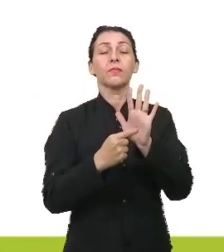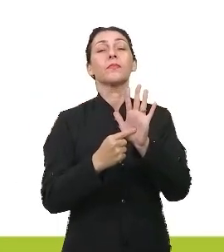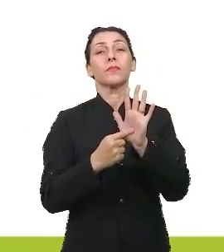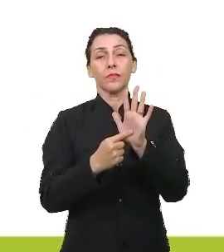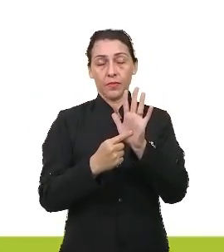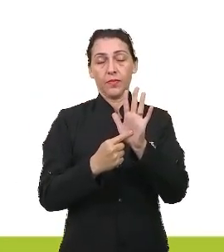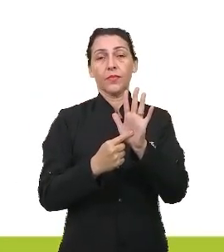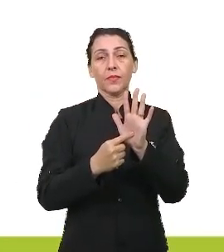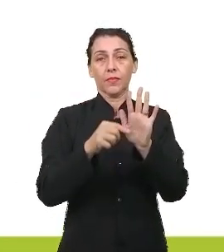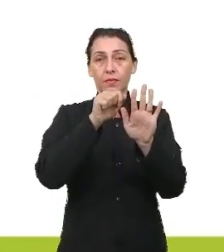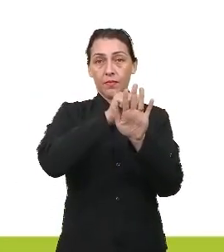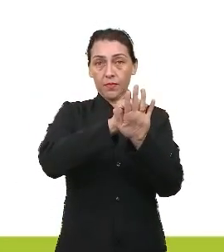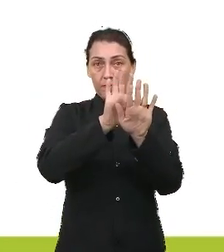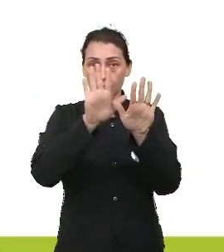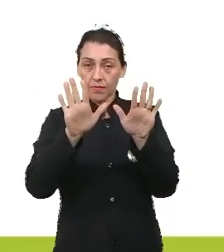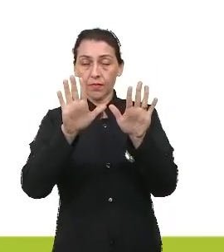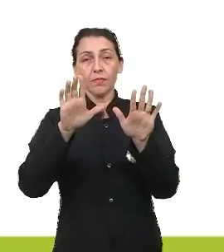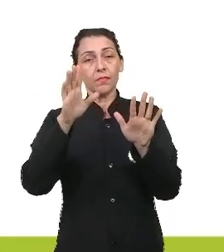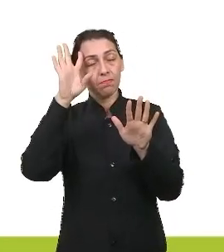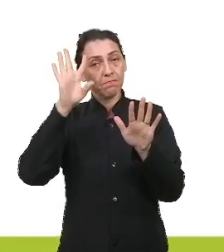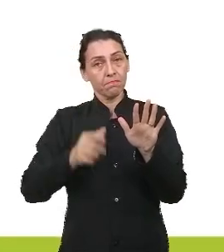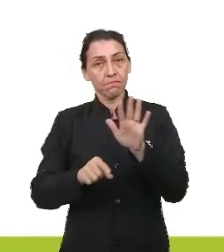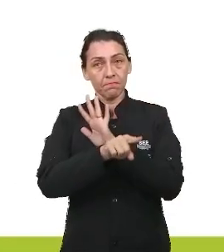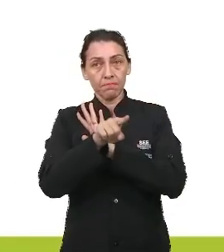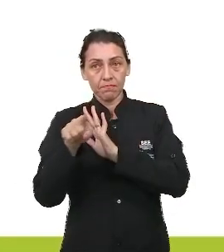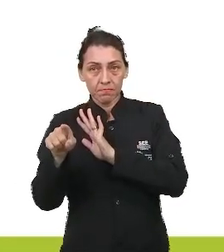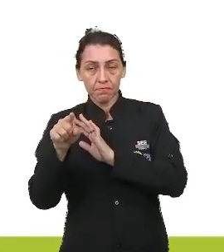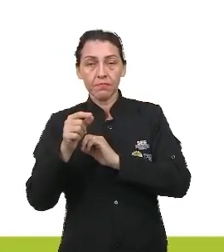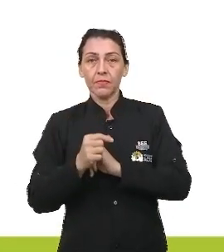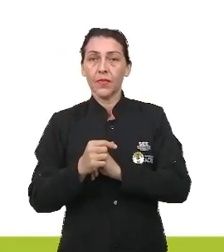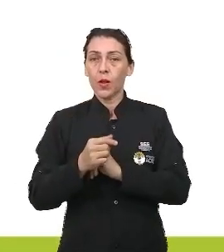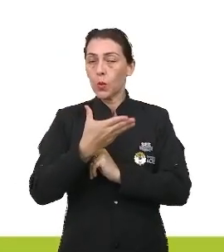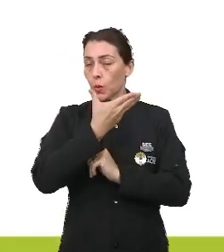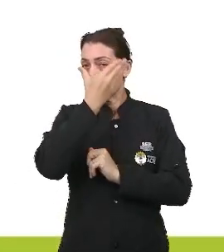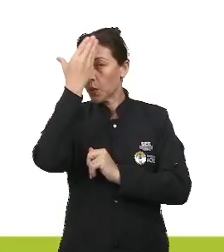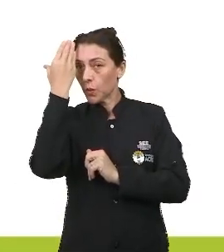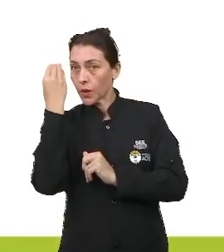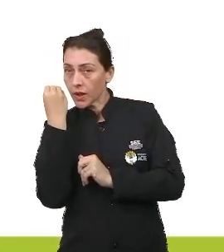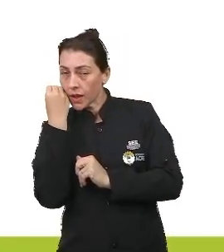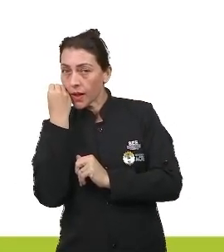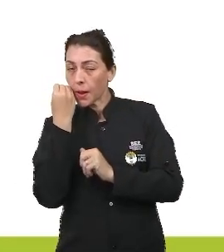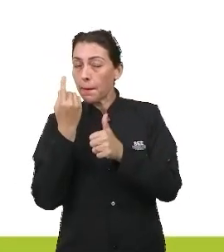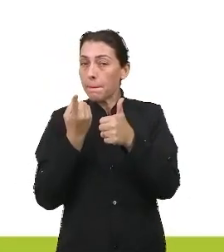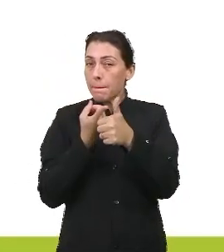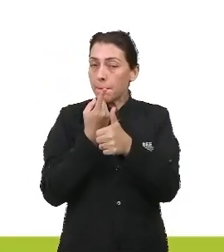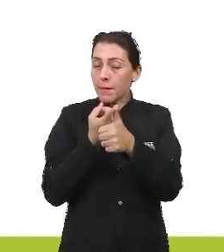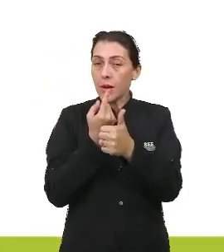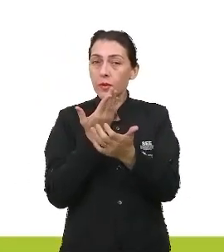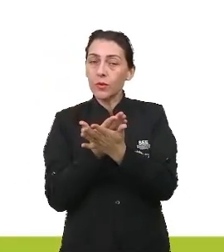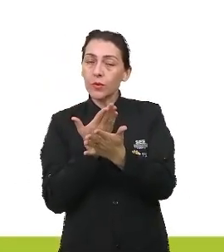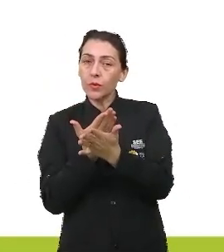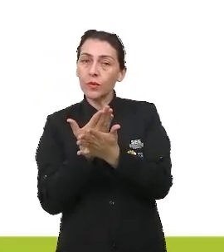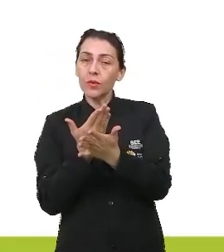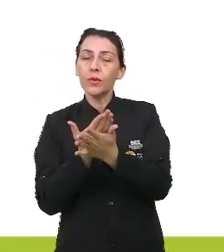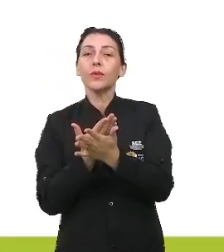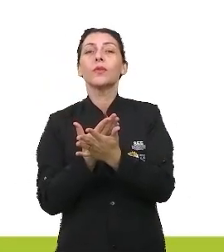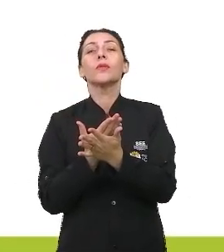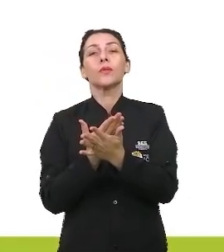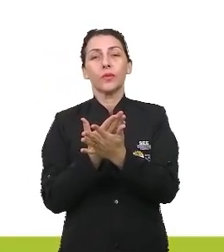figura de linguagem, que eu tenho certeza que você não esqueceu, desde a primeira vez que estudou, as